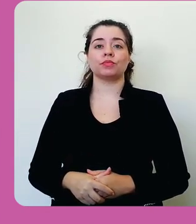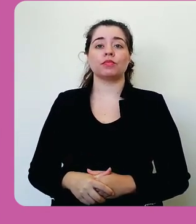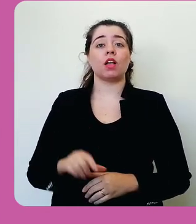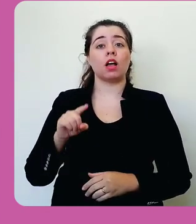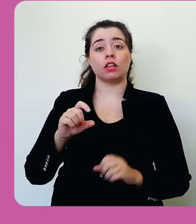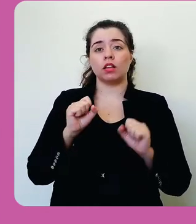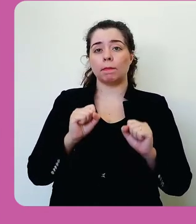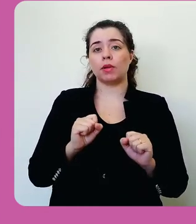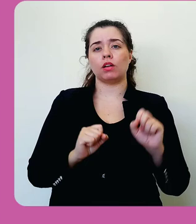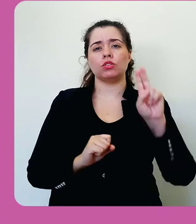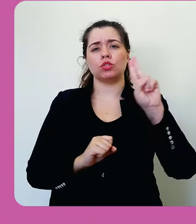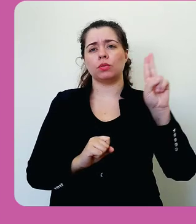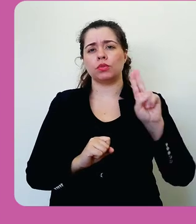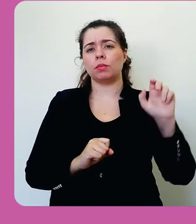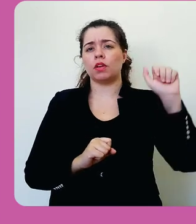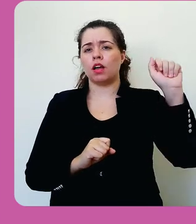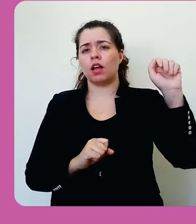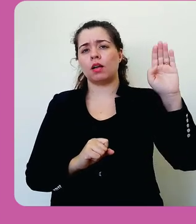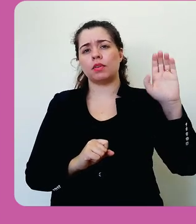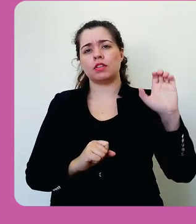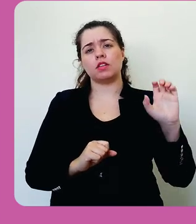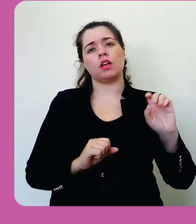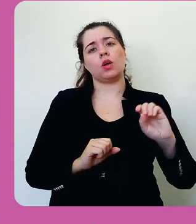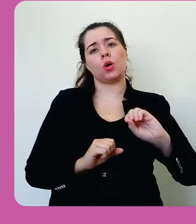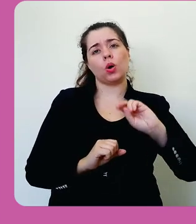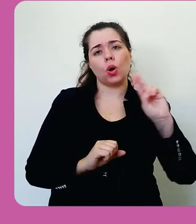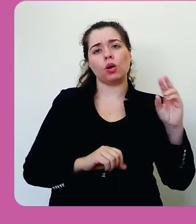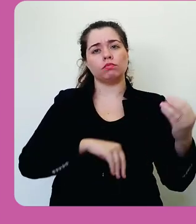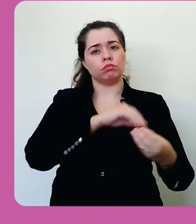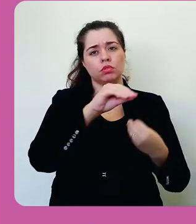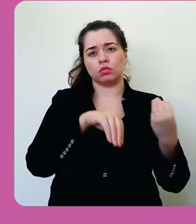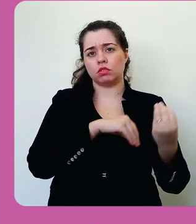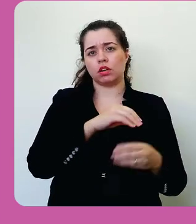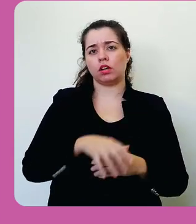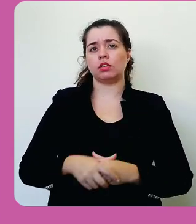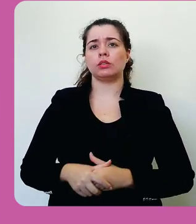ou alfabeticamente ou por um ID.